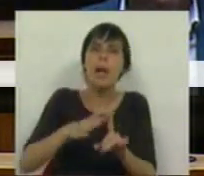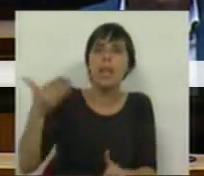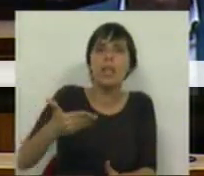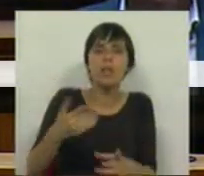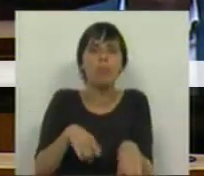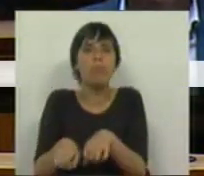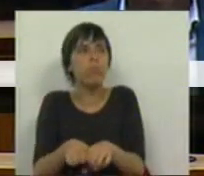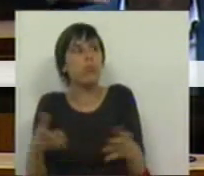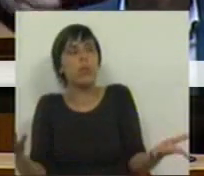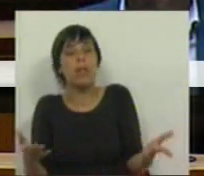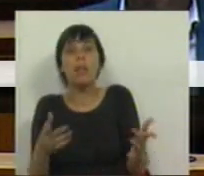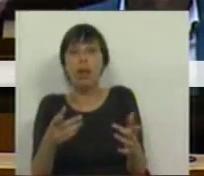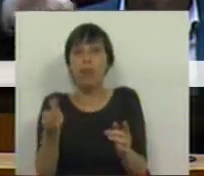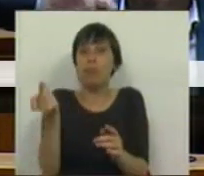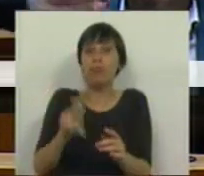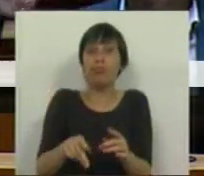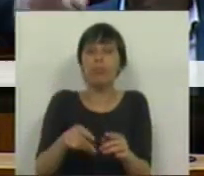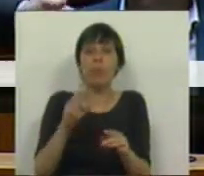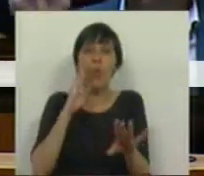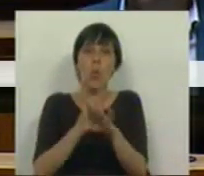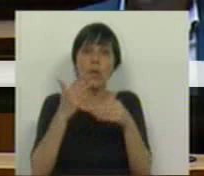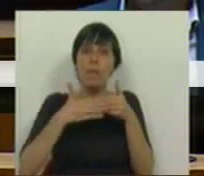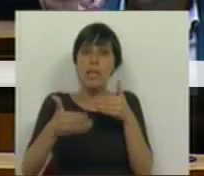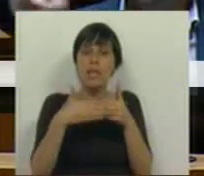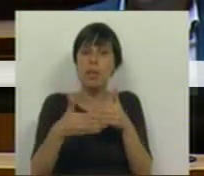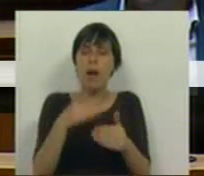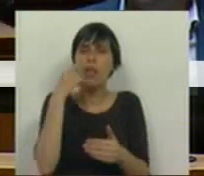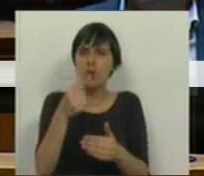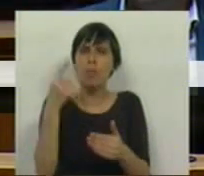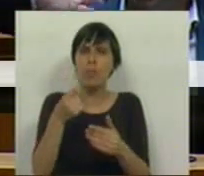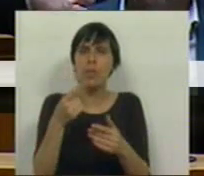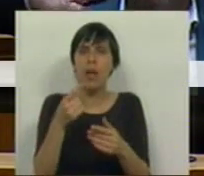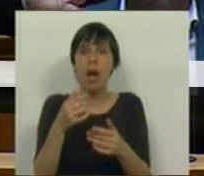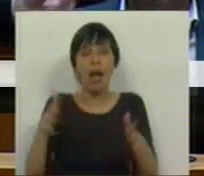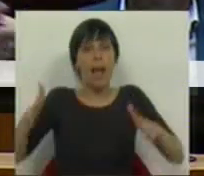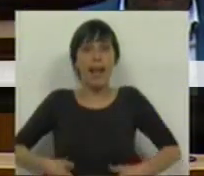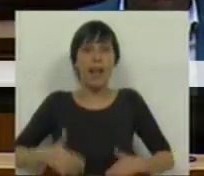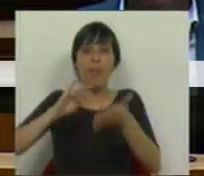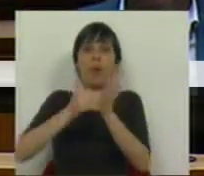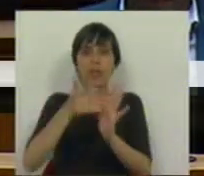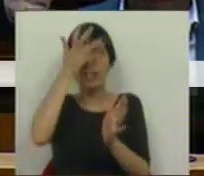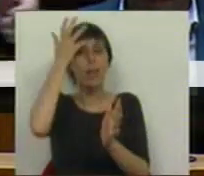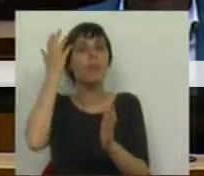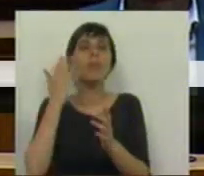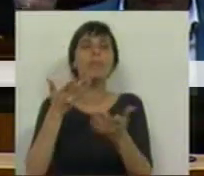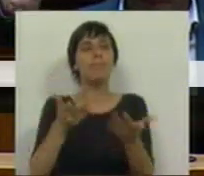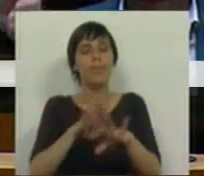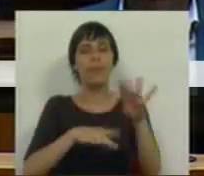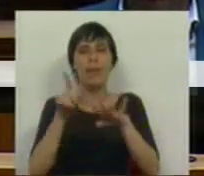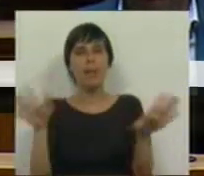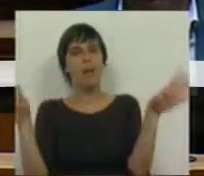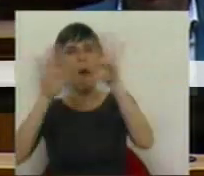legitimidade política que sofreu ao longo desta última semana e, em particular, na greve aos exames, porque utilizando e